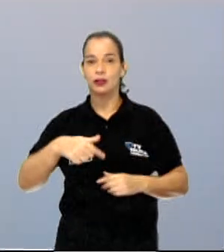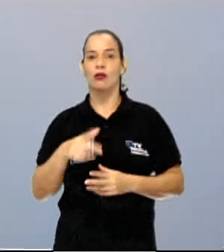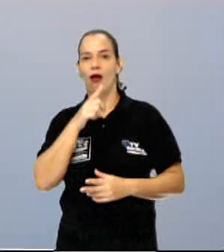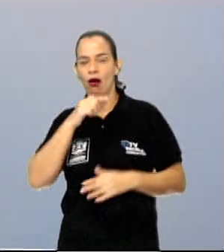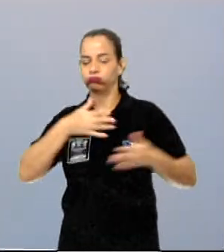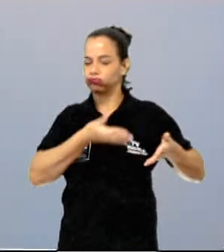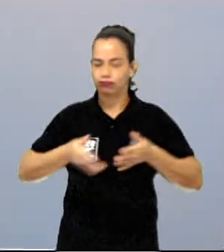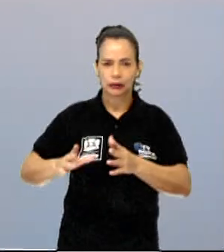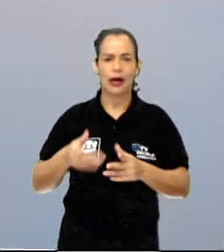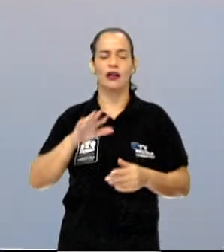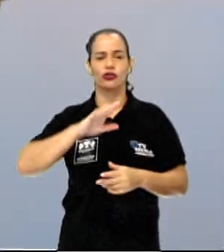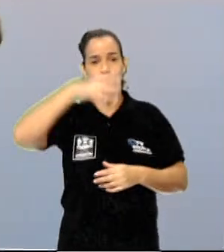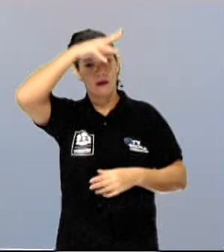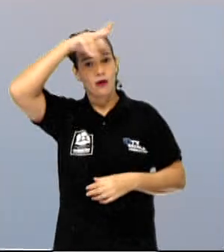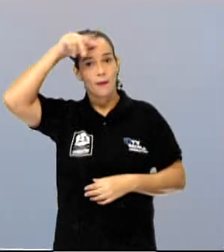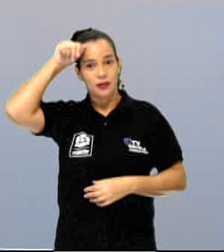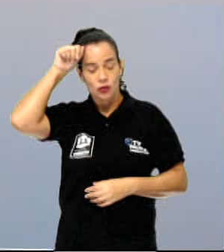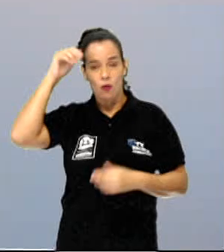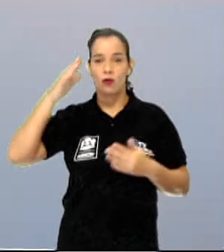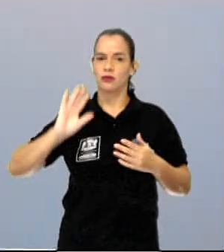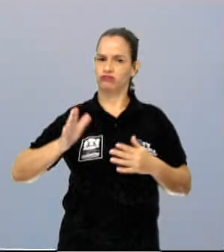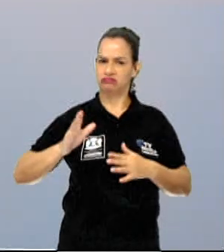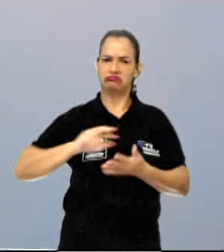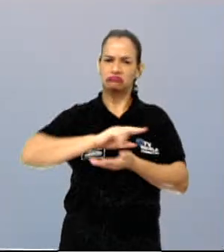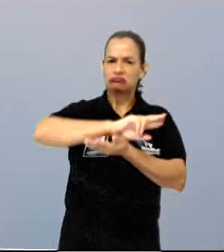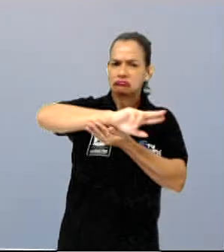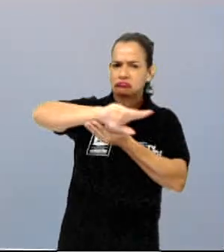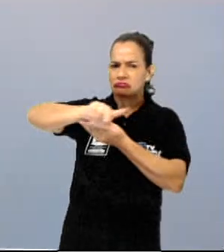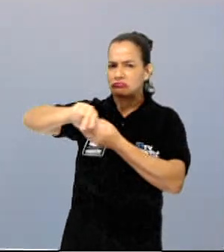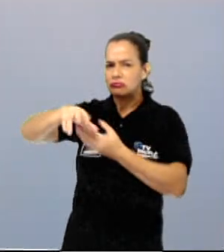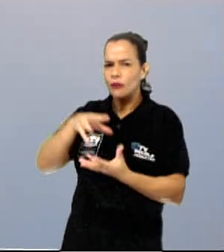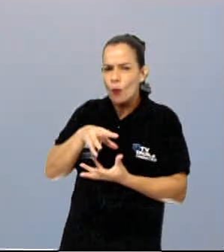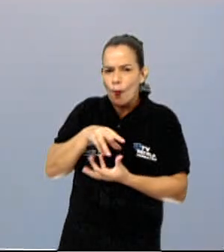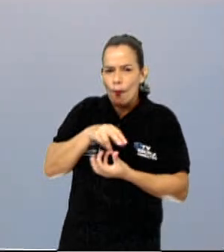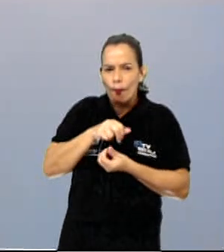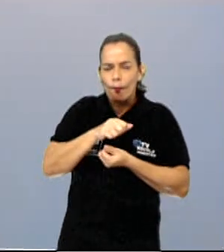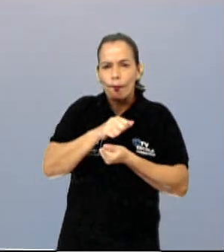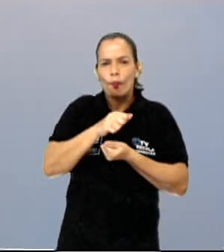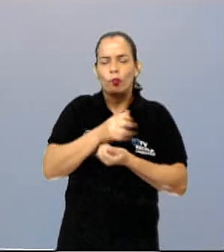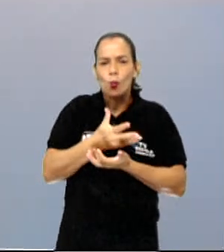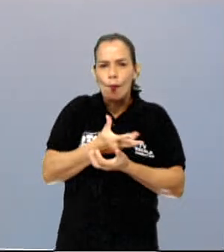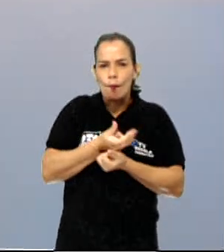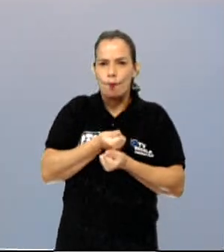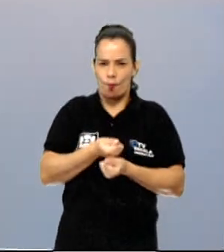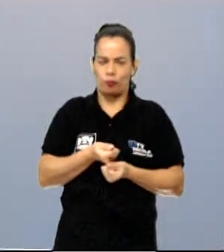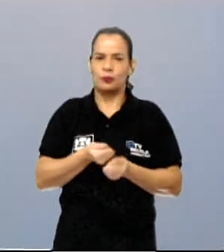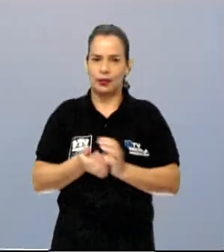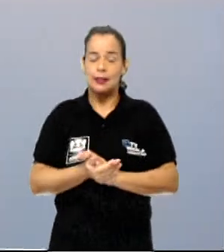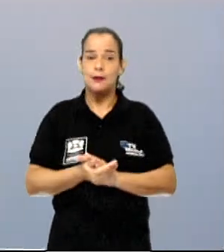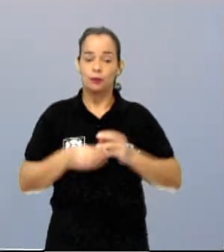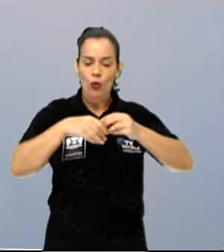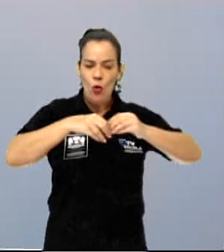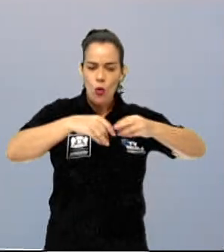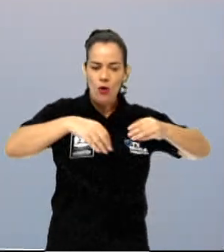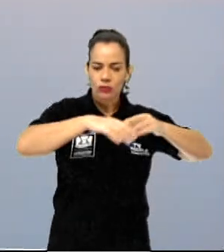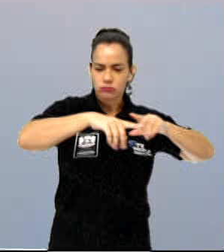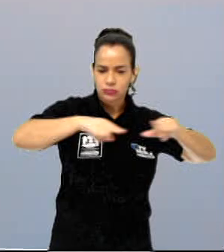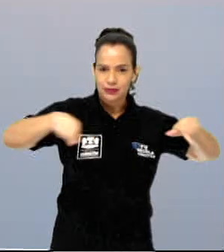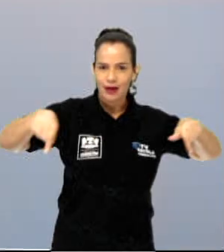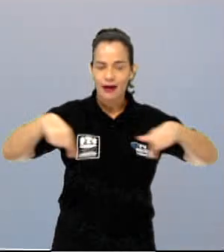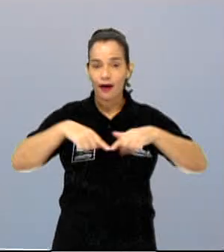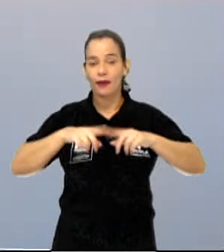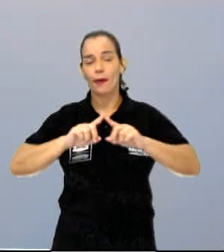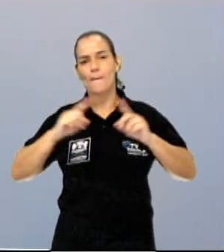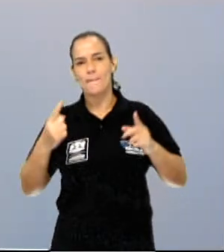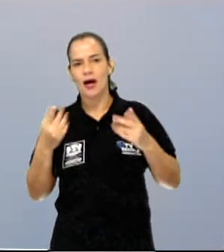Amazônia, a Mata Atlântica, a Catinga, o Cerrado. Mas hoje a gente vai falar de alguns domínios que